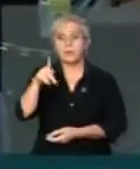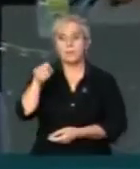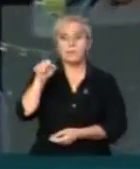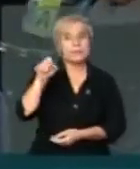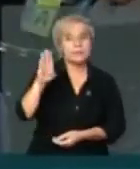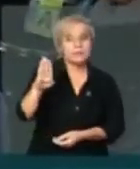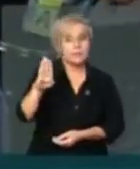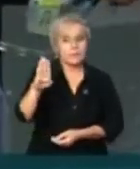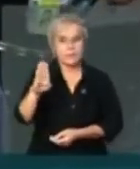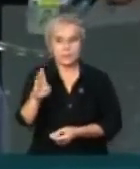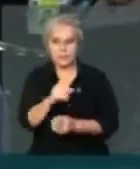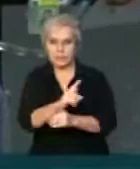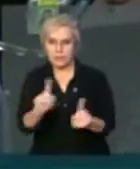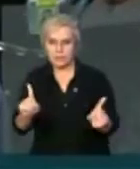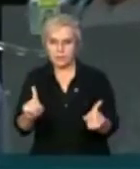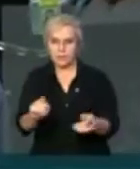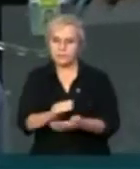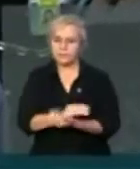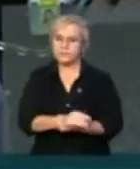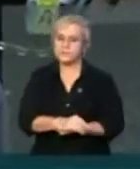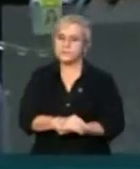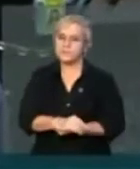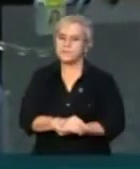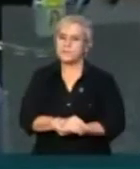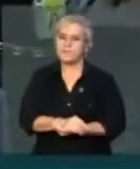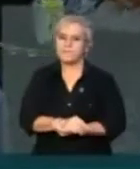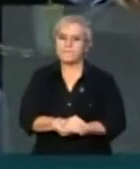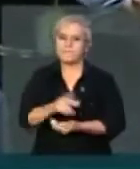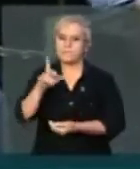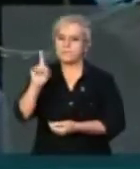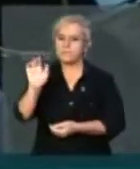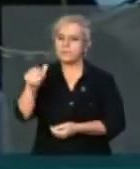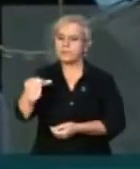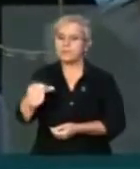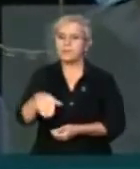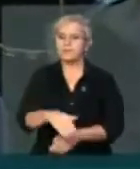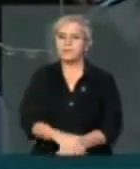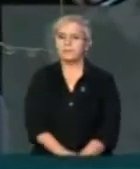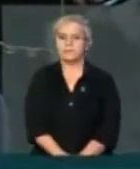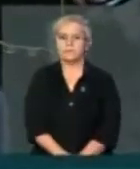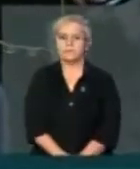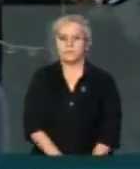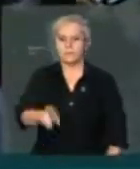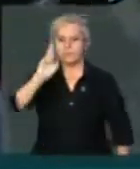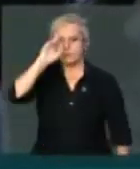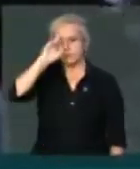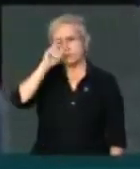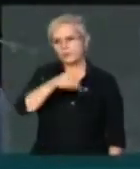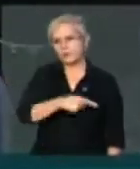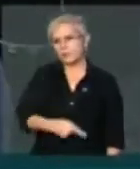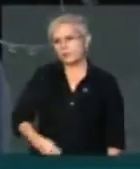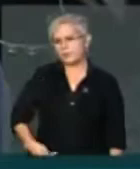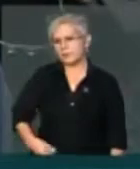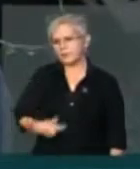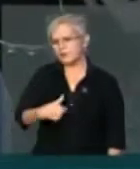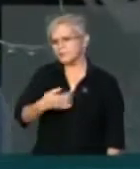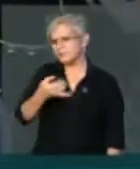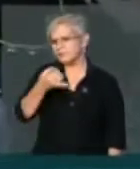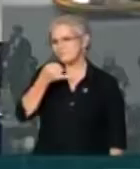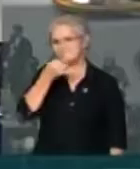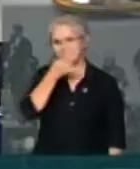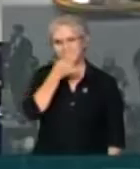PSB não. Como vota o Democratas? Sr. Presidente, eu queria lamentar